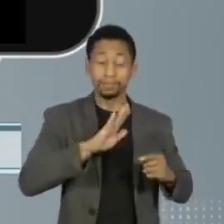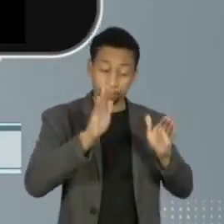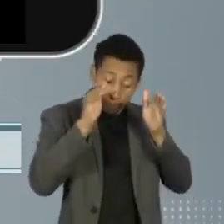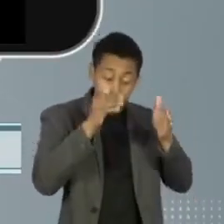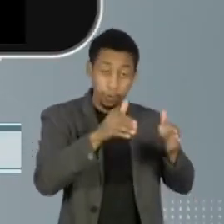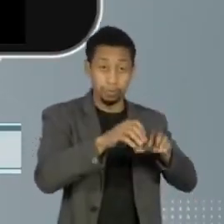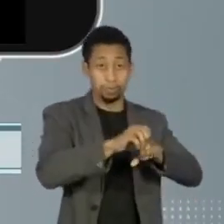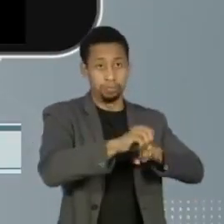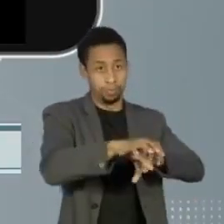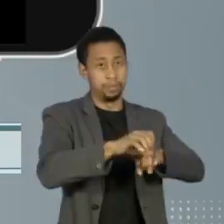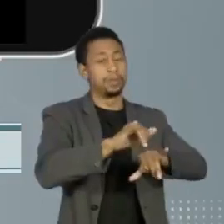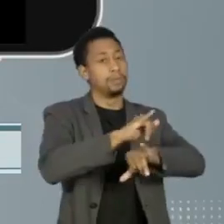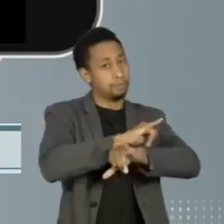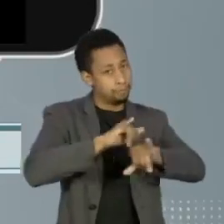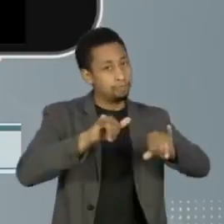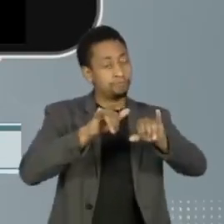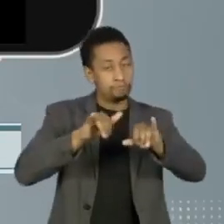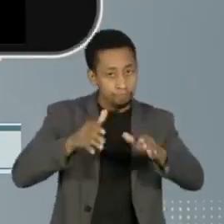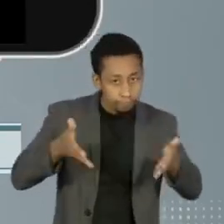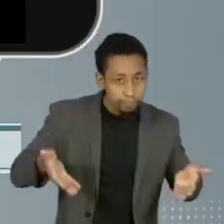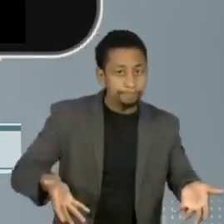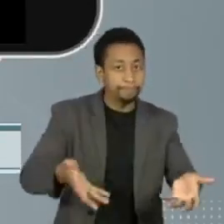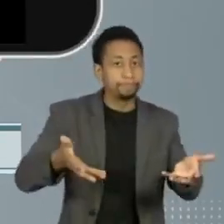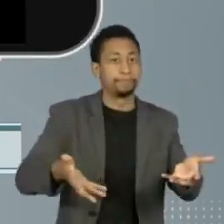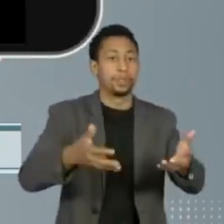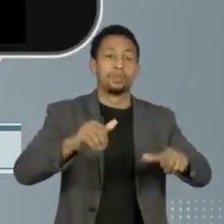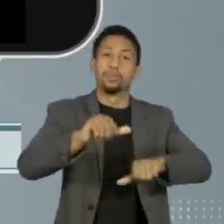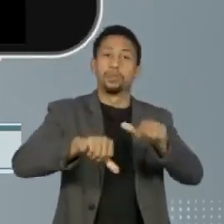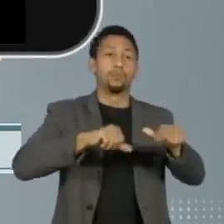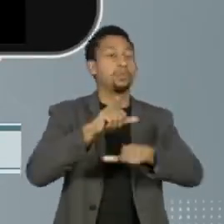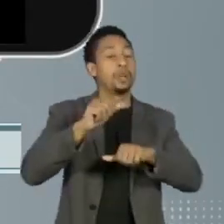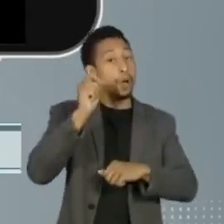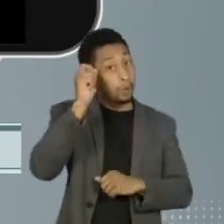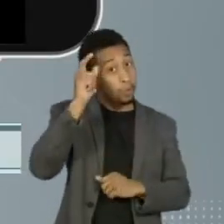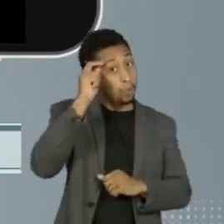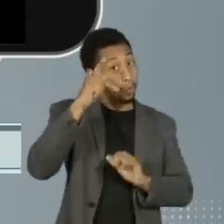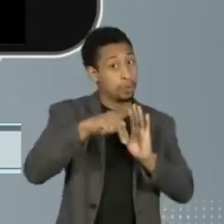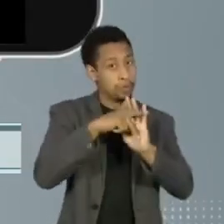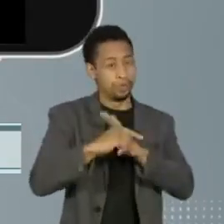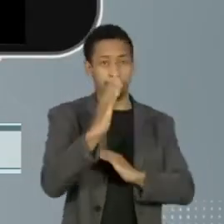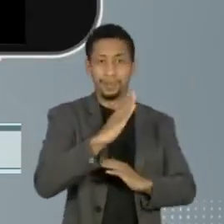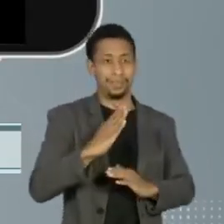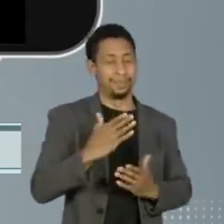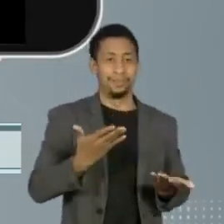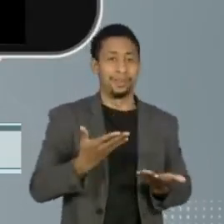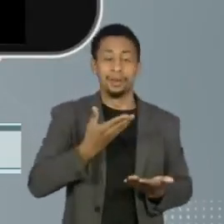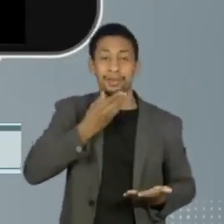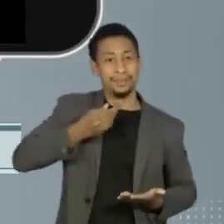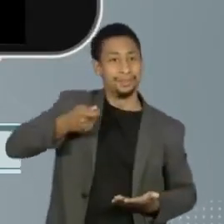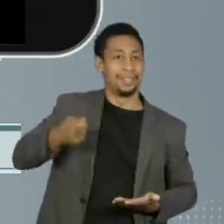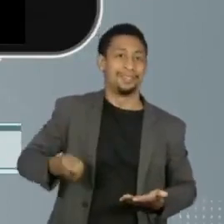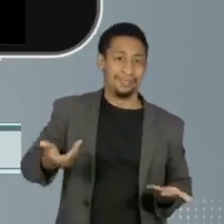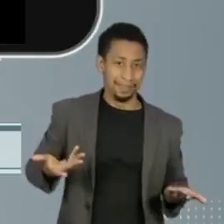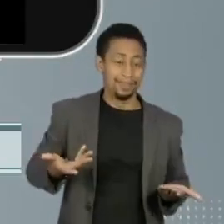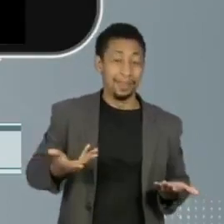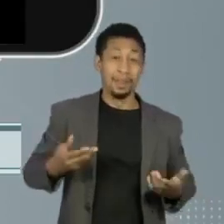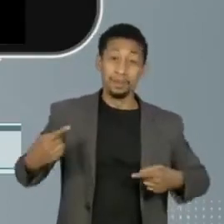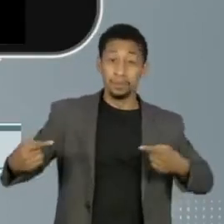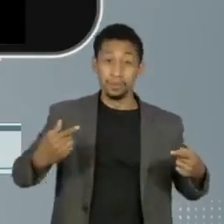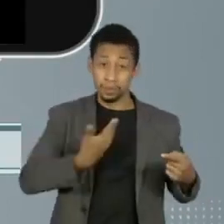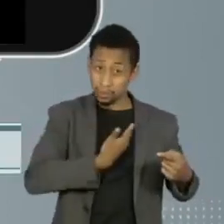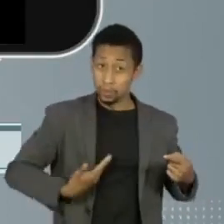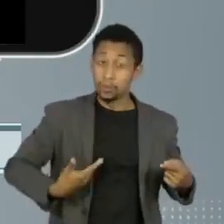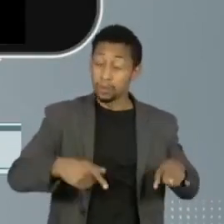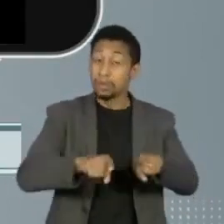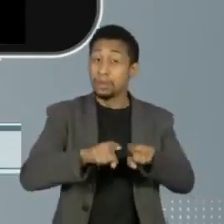campanhas públicas mesmo para fazer uma transformação na nossa cultura, que é uma cultura machista. As políticas públicas também